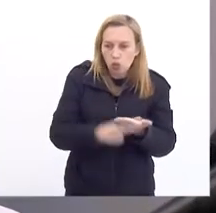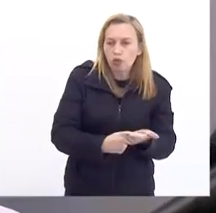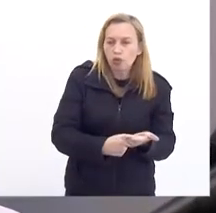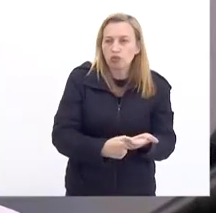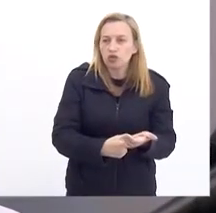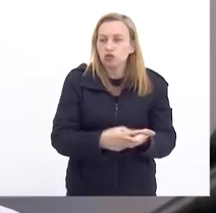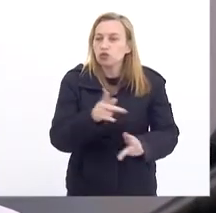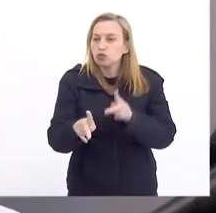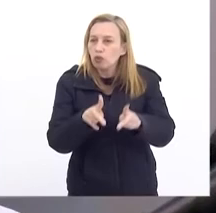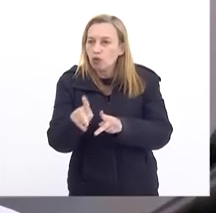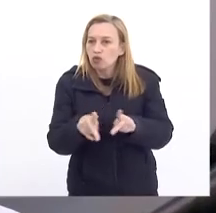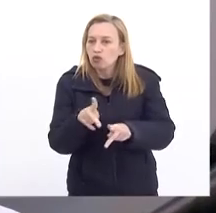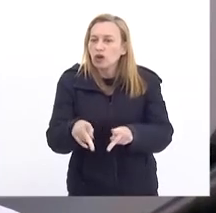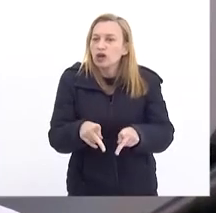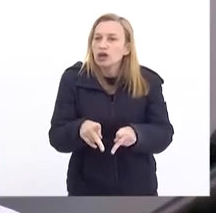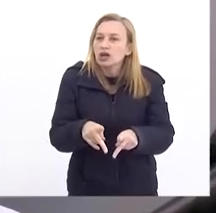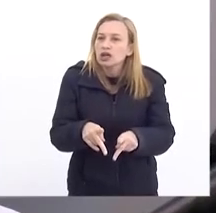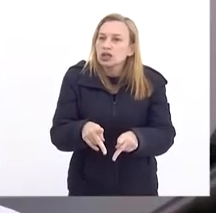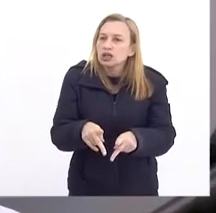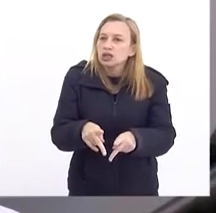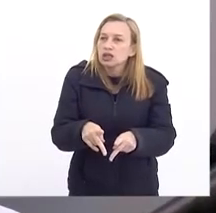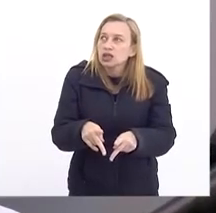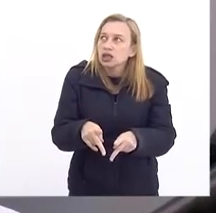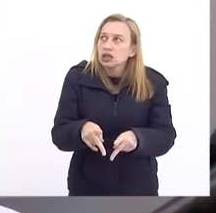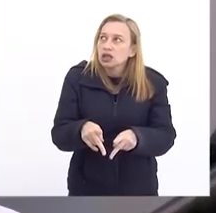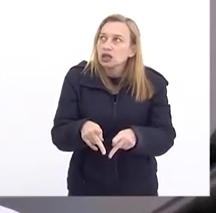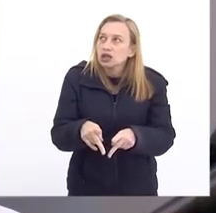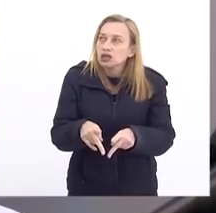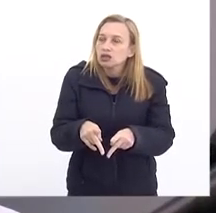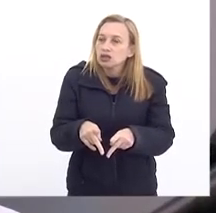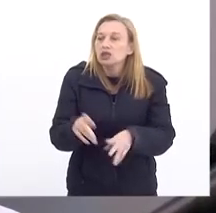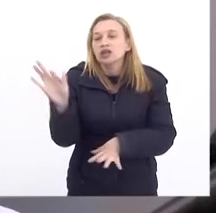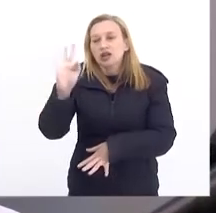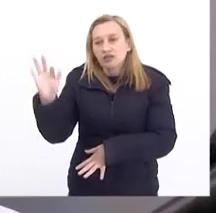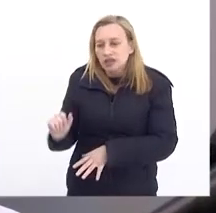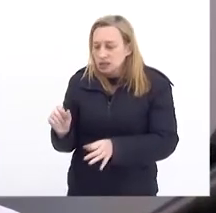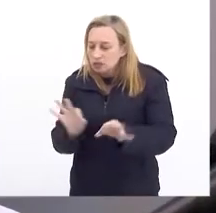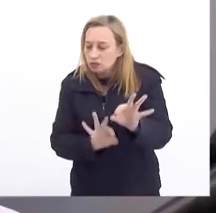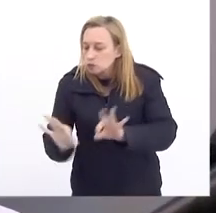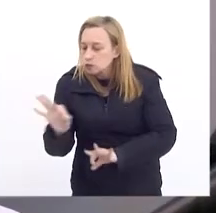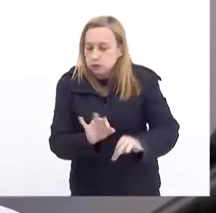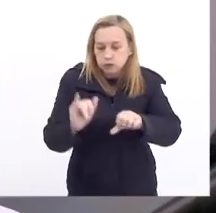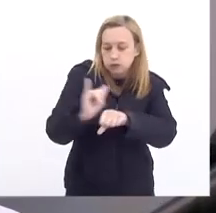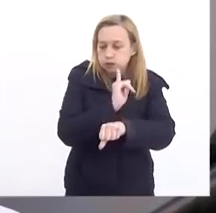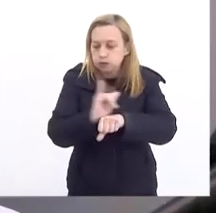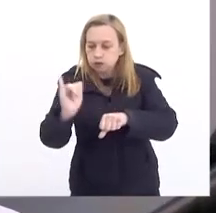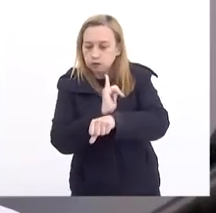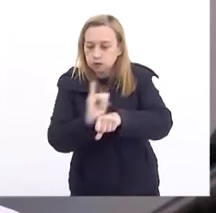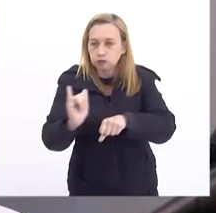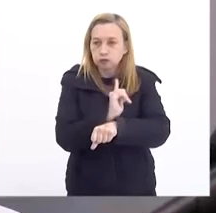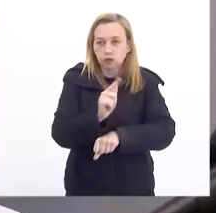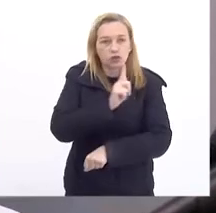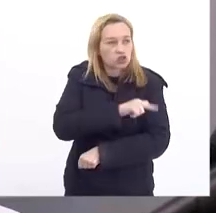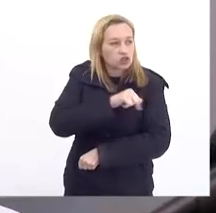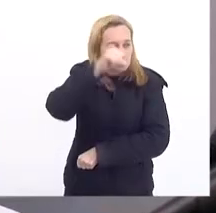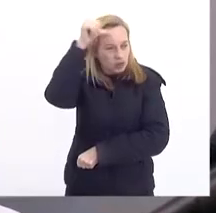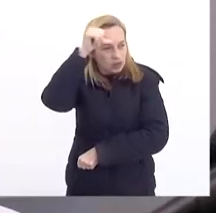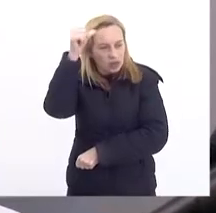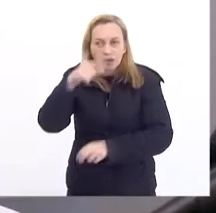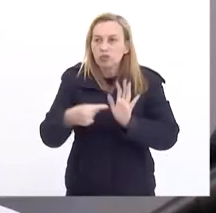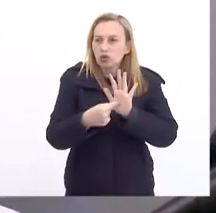e bem a fazenda, planejamento e a gestão do governador Claudio Castro demonstram